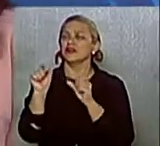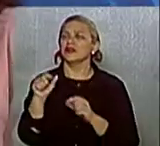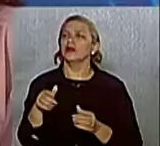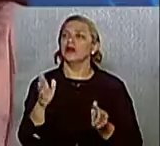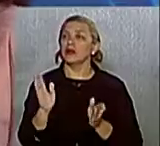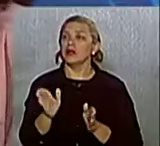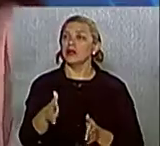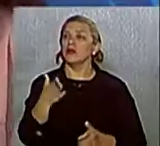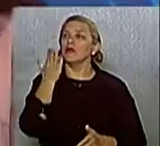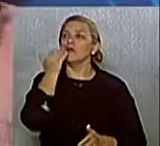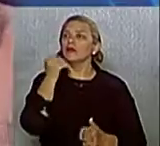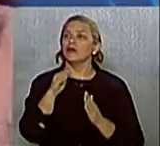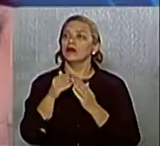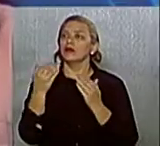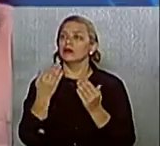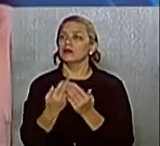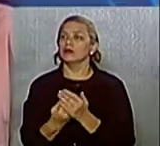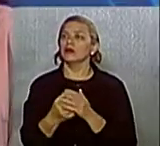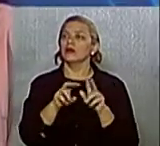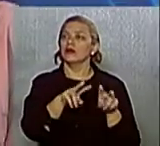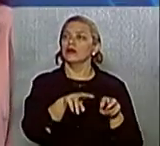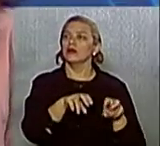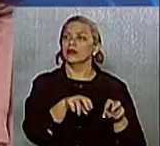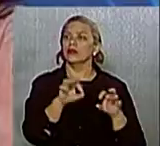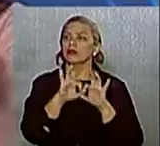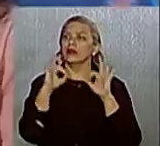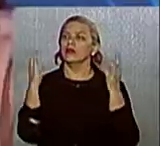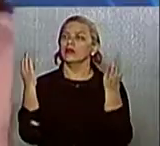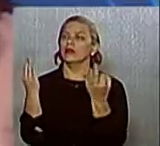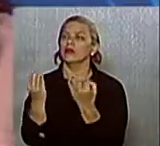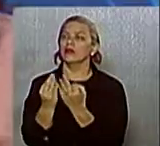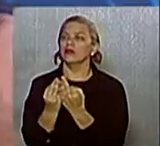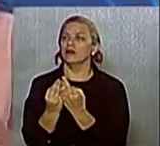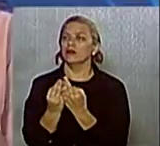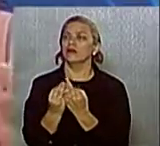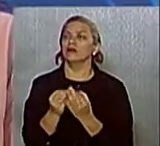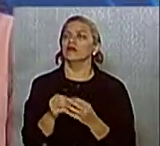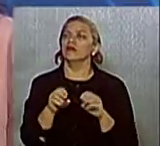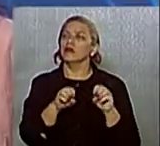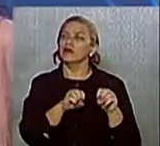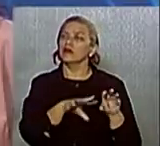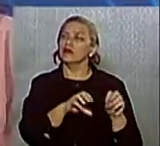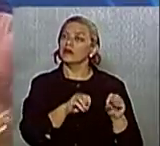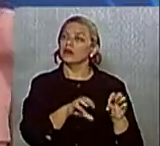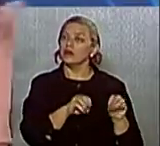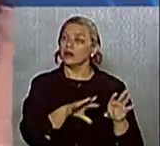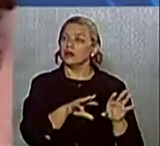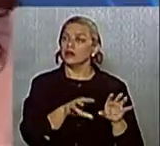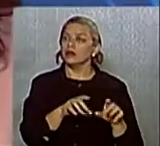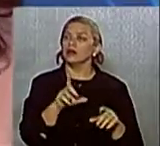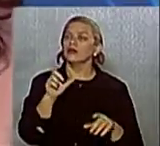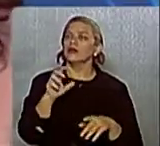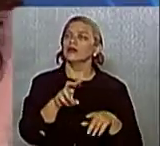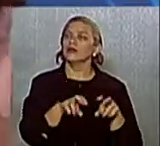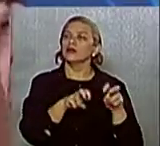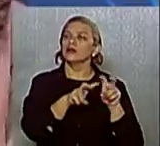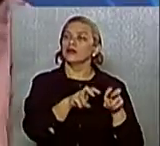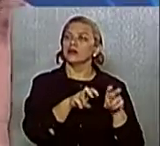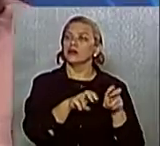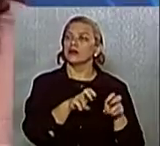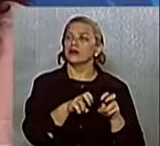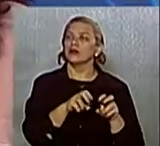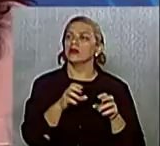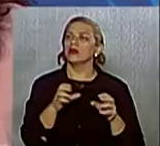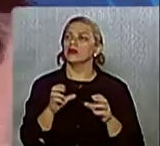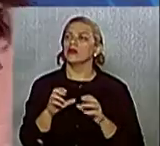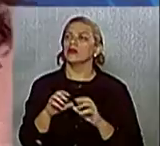é agricultura familiar. Você entendeu? Incentivar os pequenos produtores em volta, do entorno